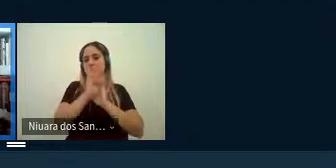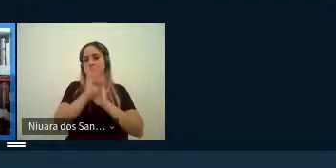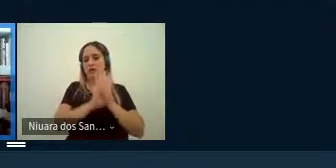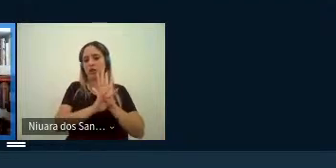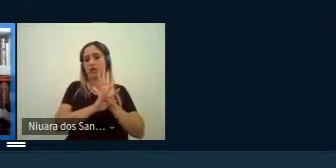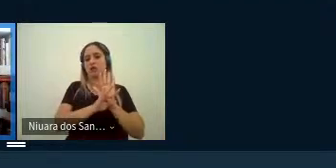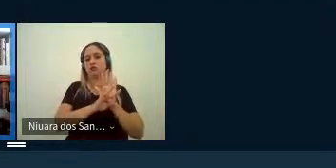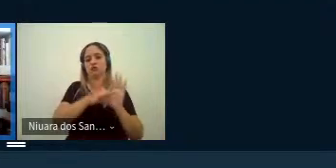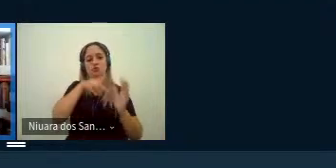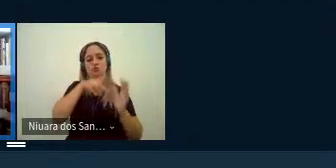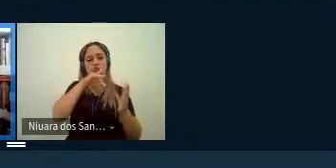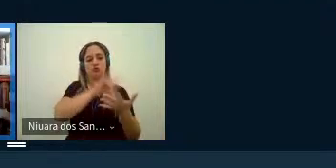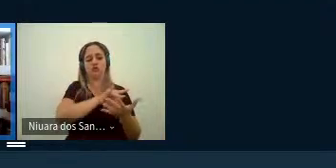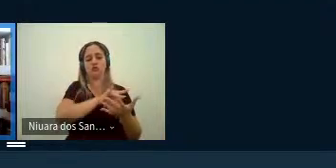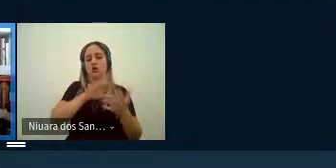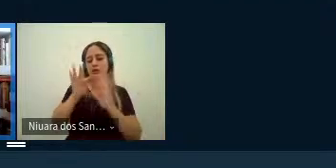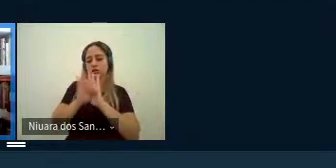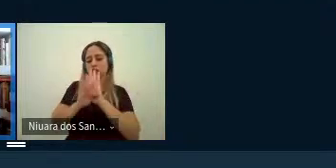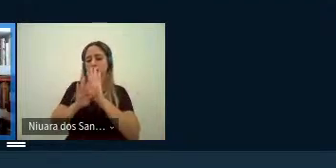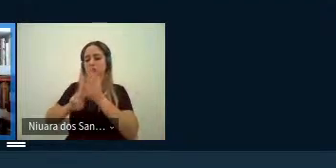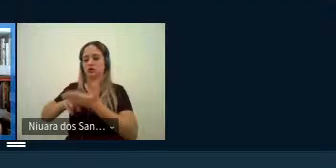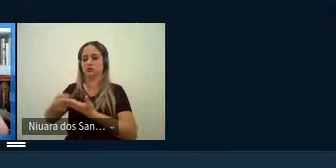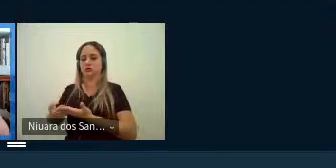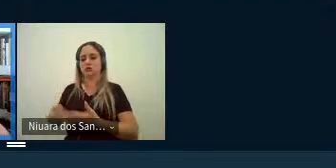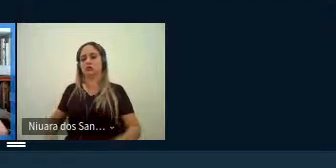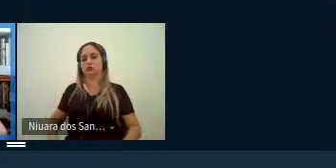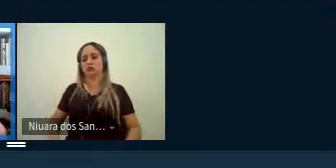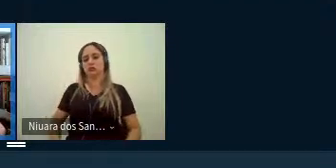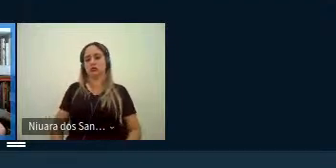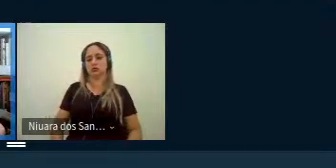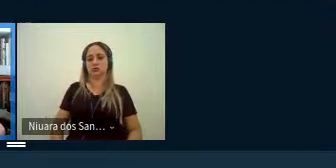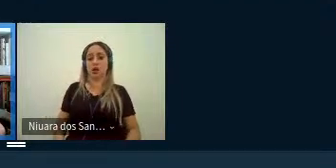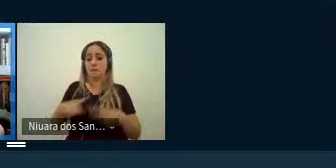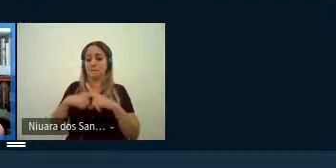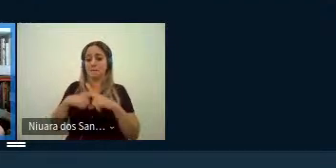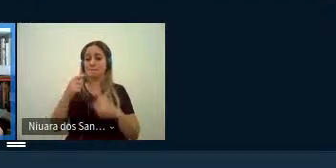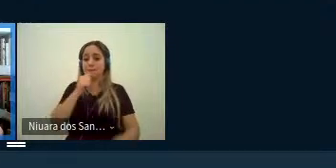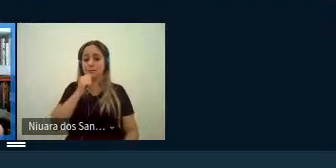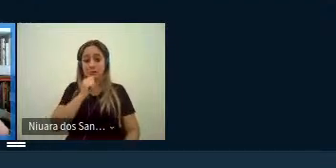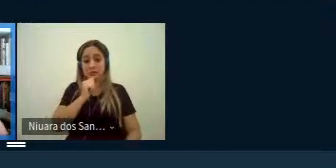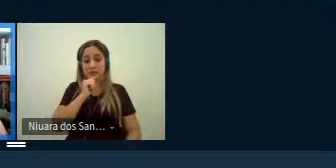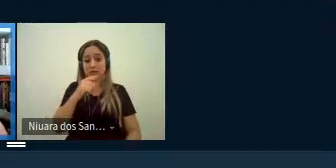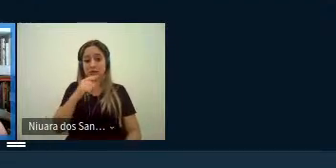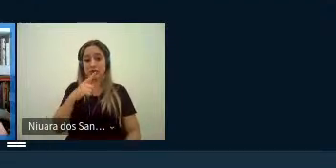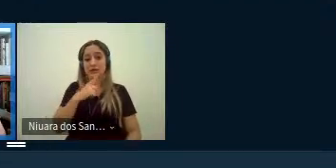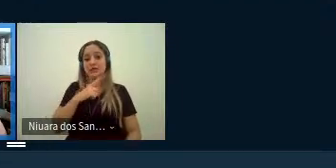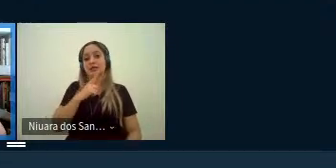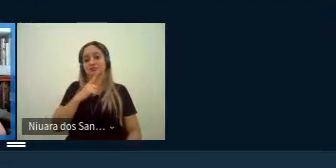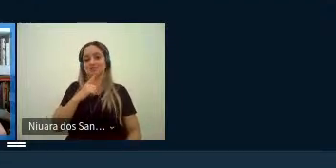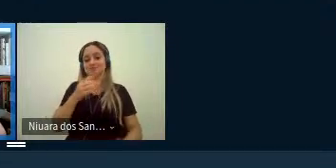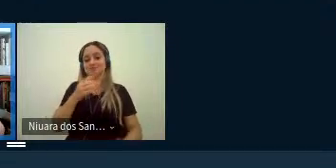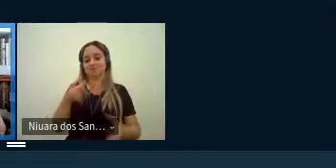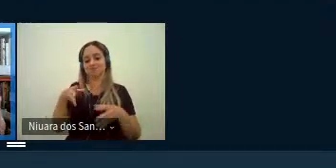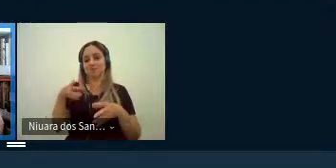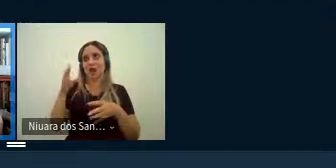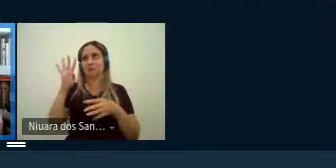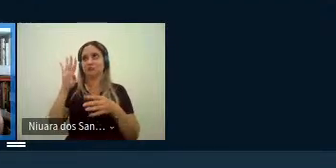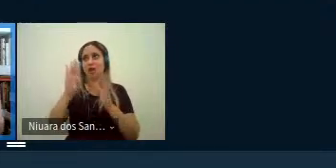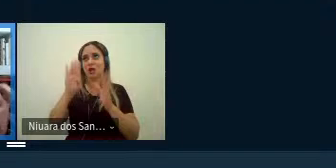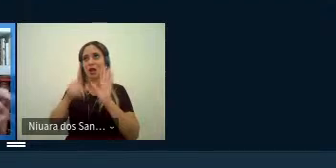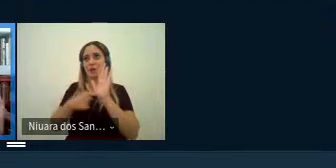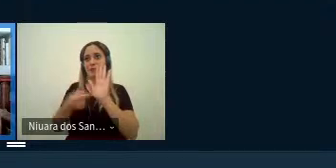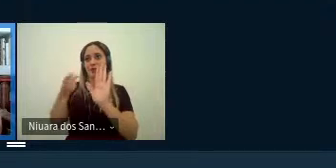texto traduzido né então mas ainda assim tendia para a implicação metafórica né